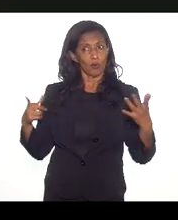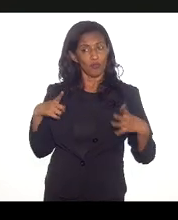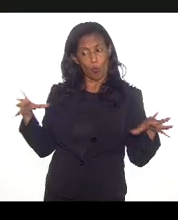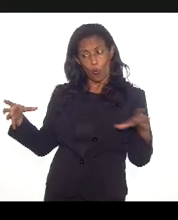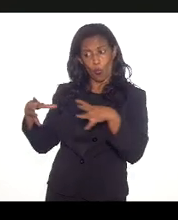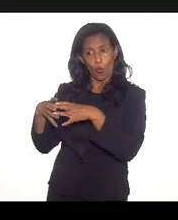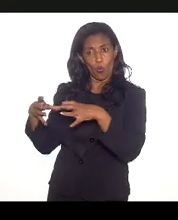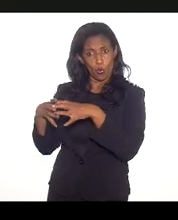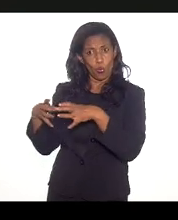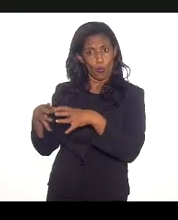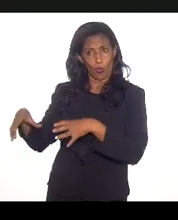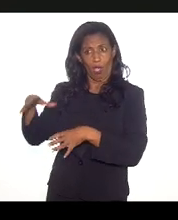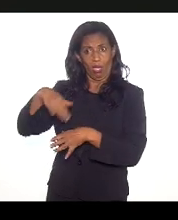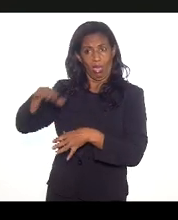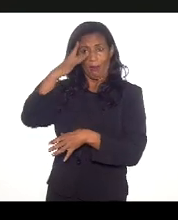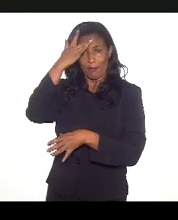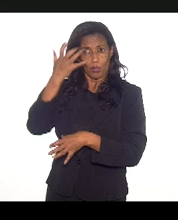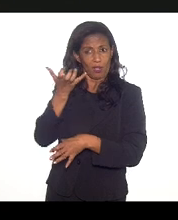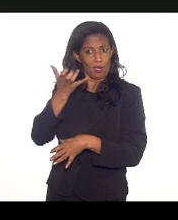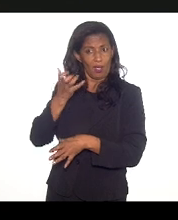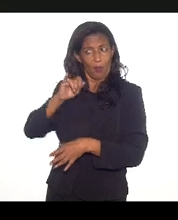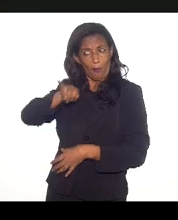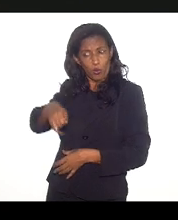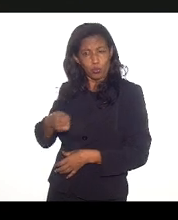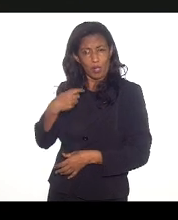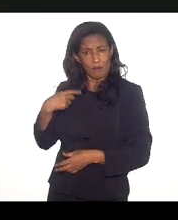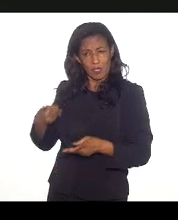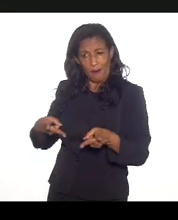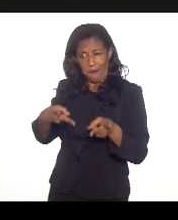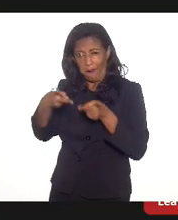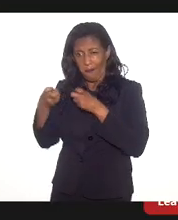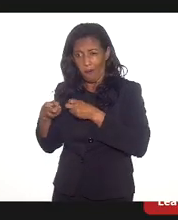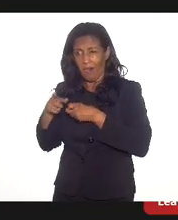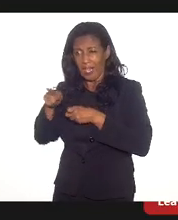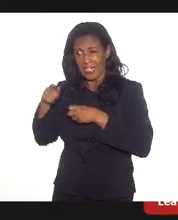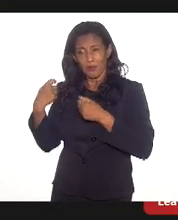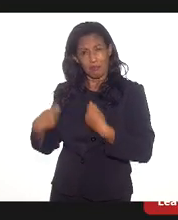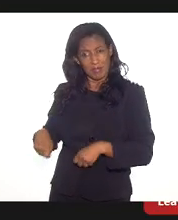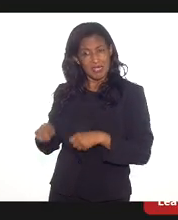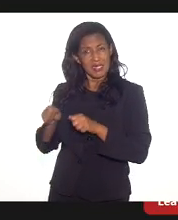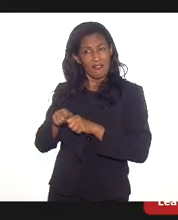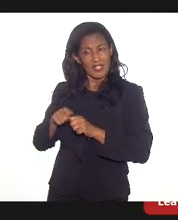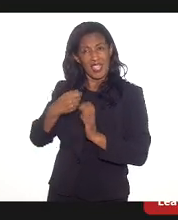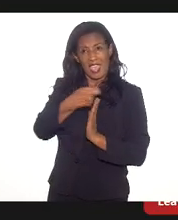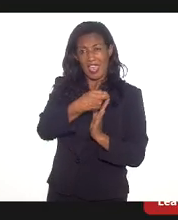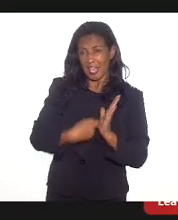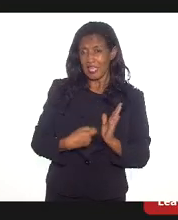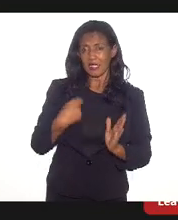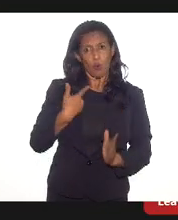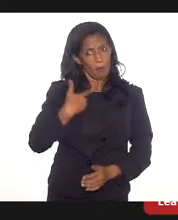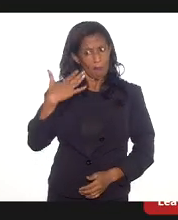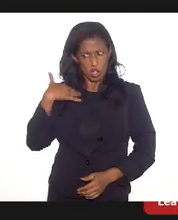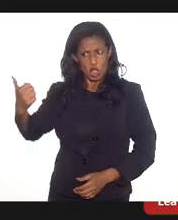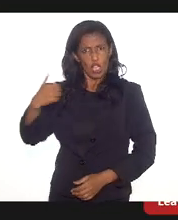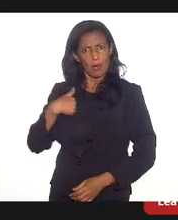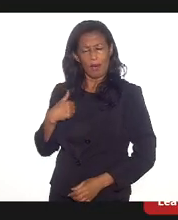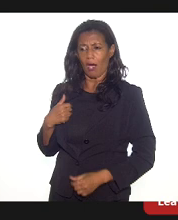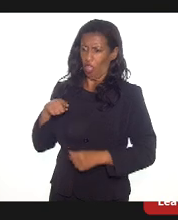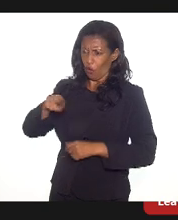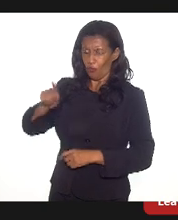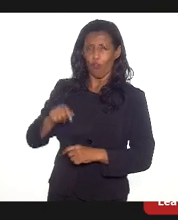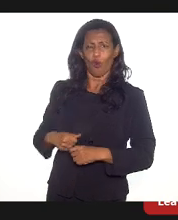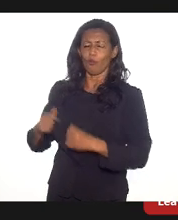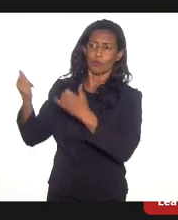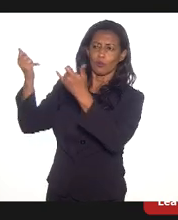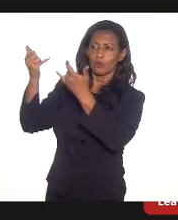pessoas em busca e de oportunidade, você perceber que eles vão ter que fazer uma redação, me chama, que eu vou pessoalmente explicar para eles,